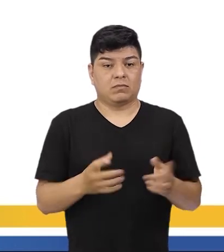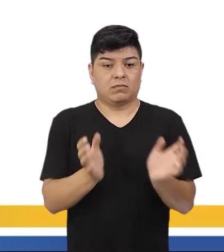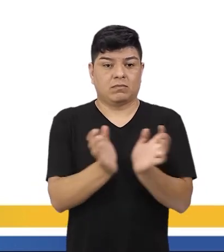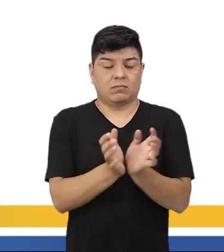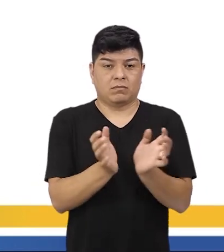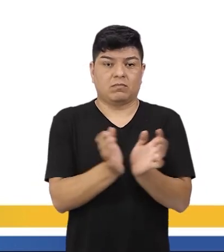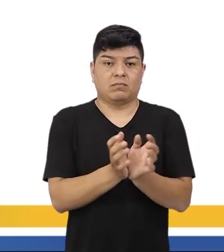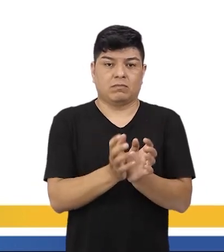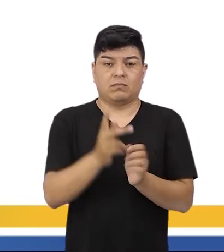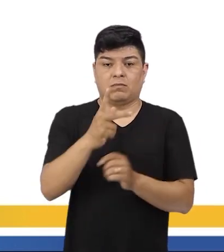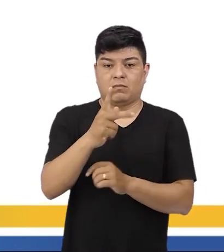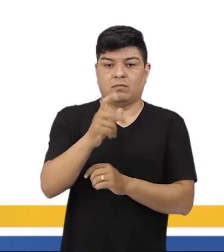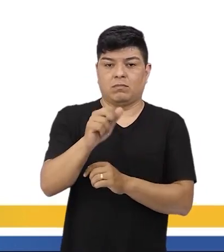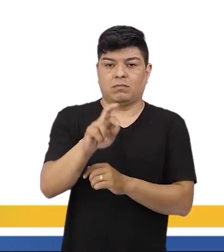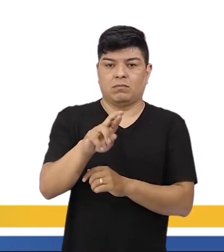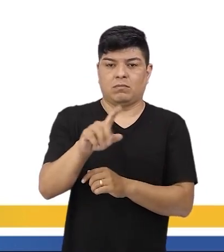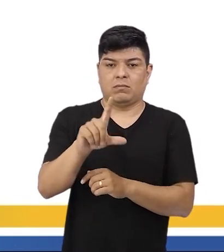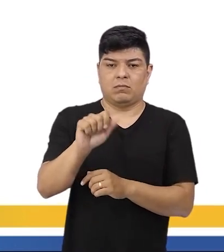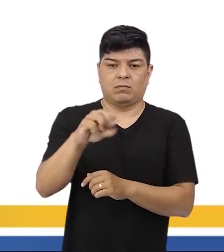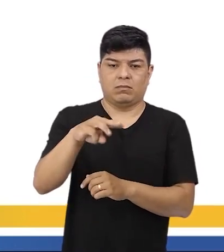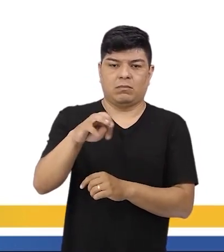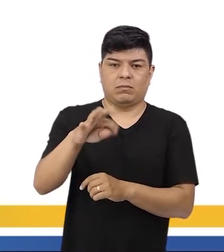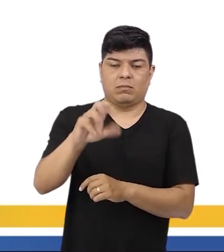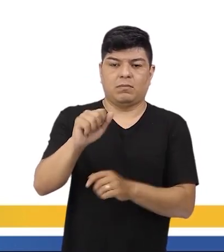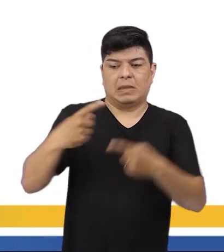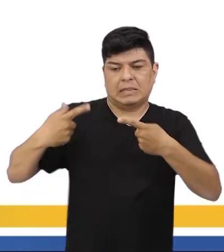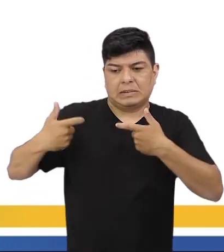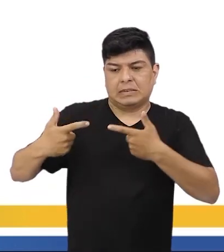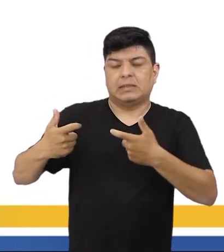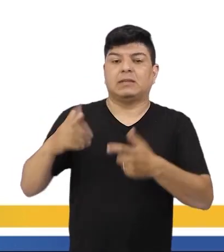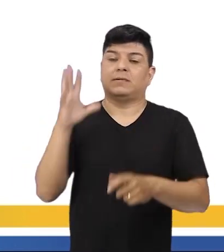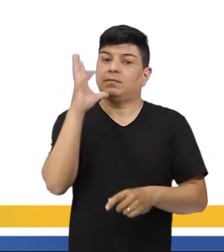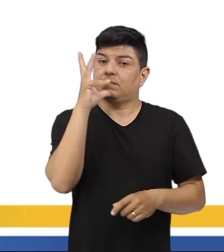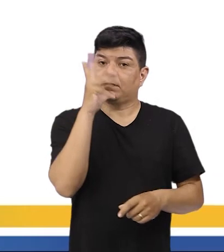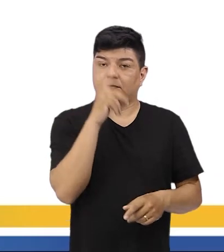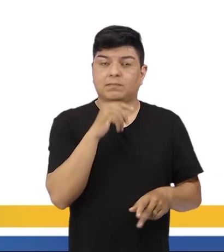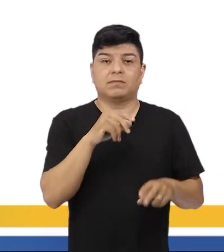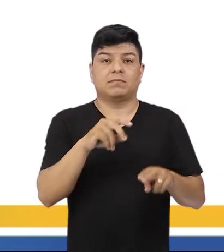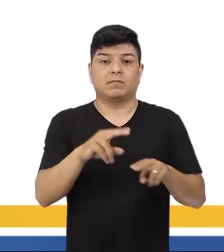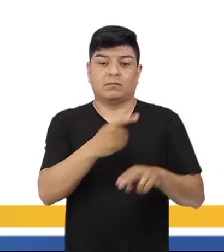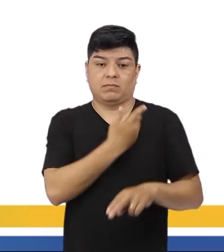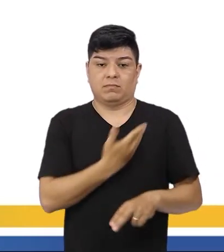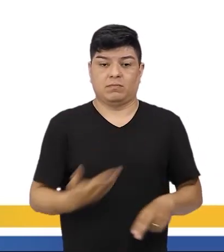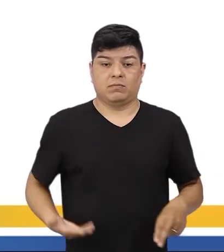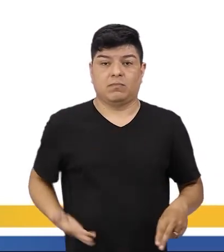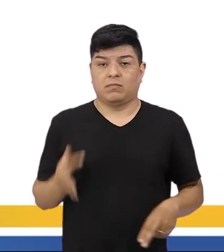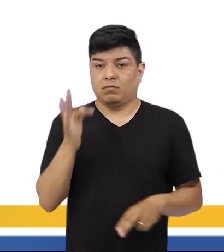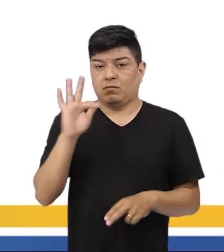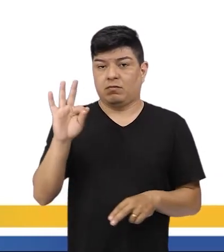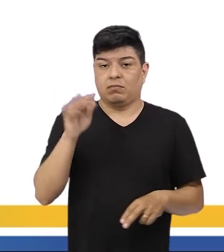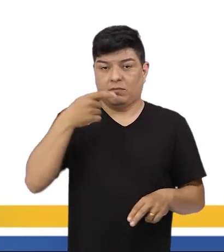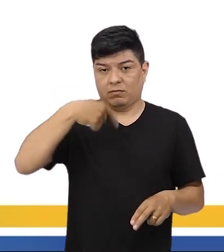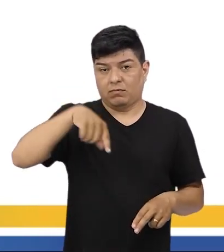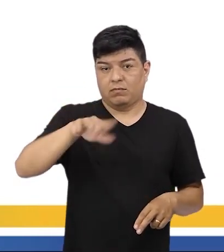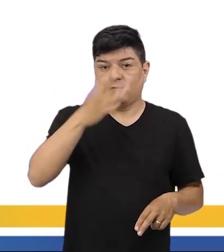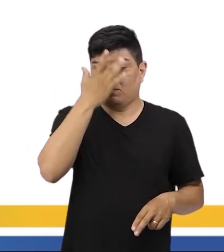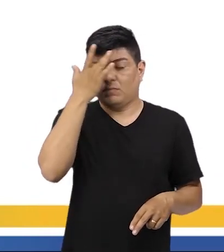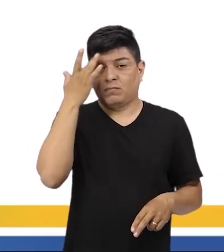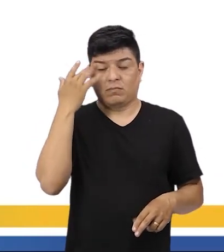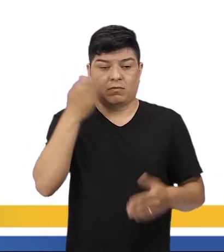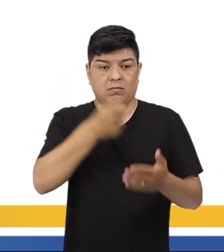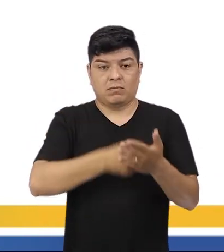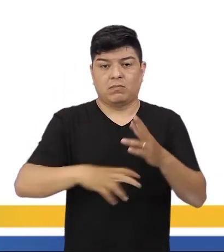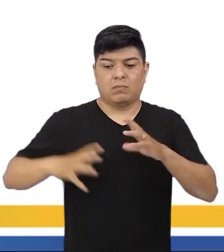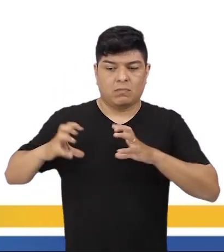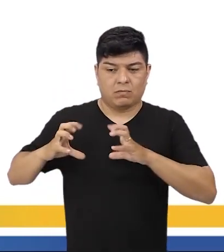parlamentarismo, então isso vai acontecer uma guerra, um conflito longo. E o governo federal, então, ele vai enviar tropas ao sul para combater